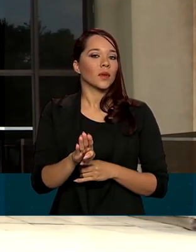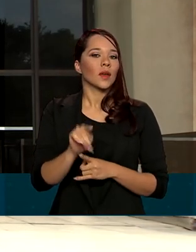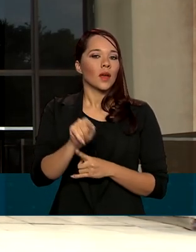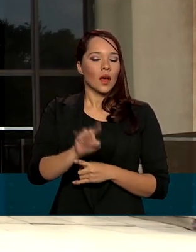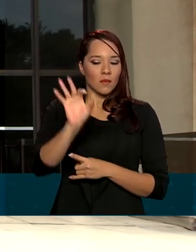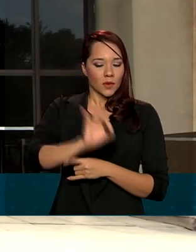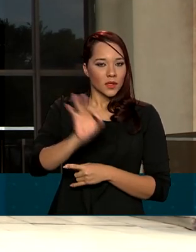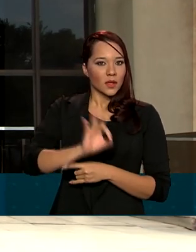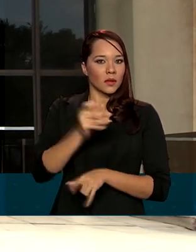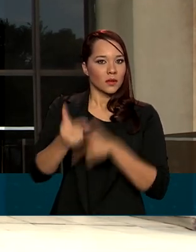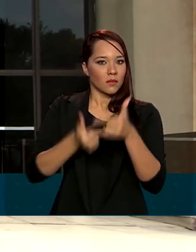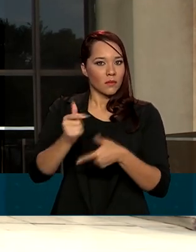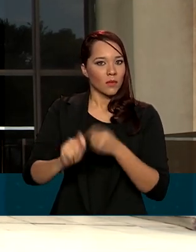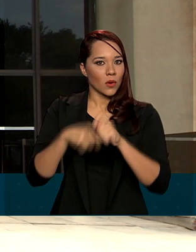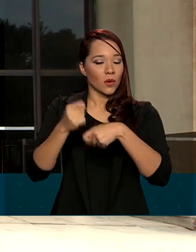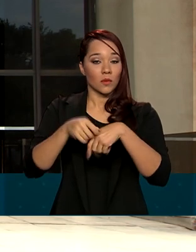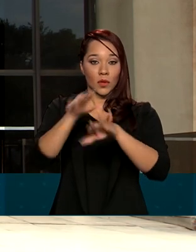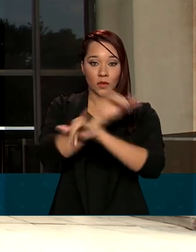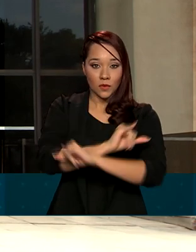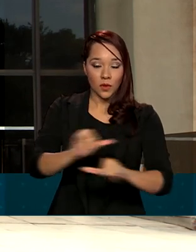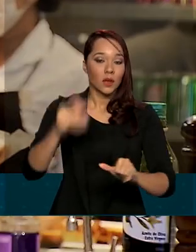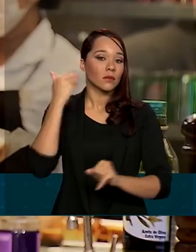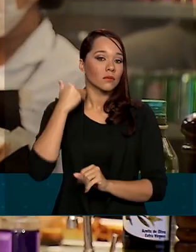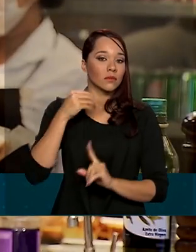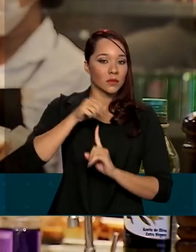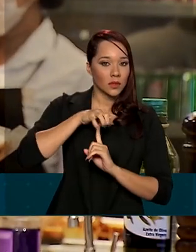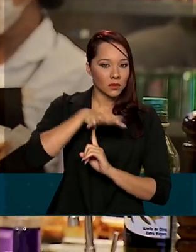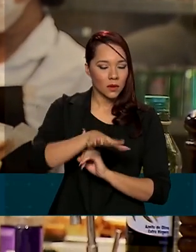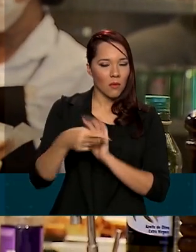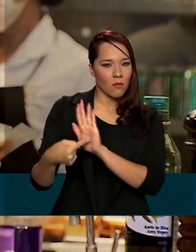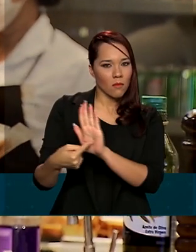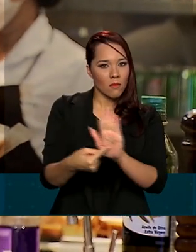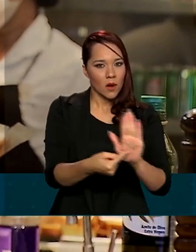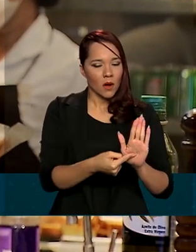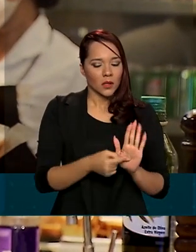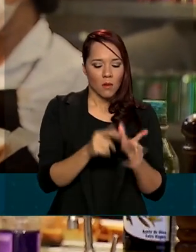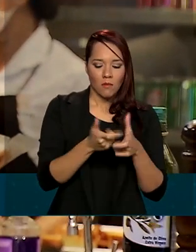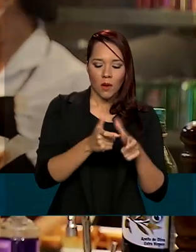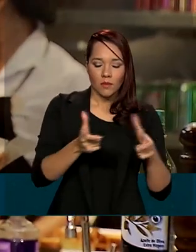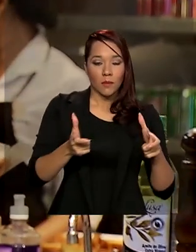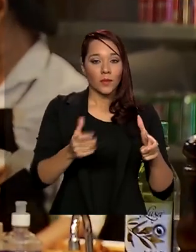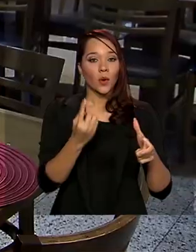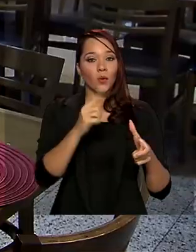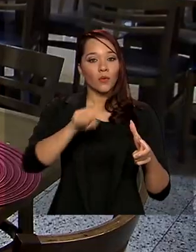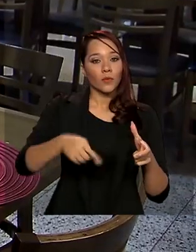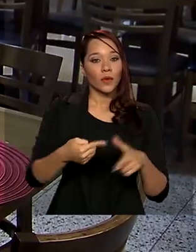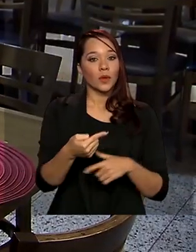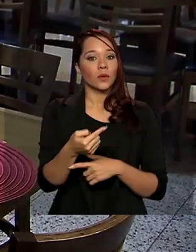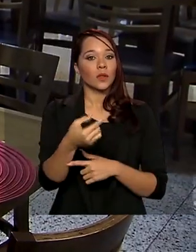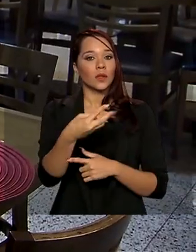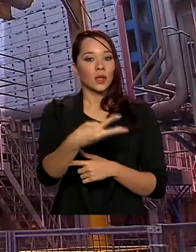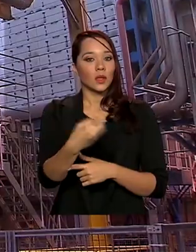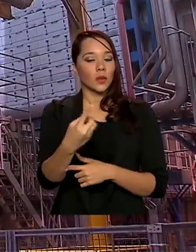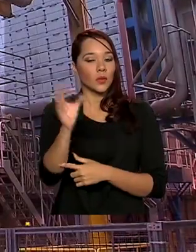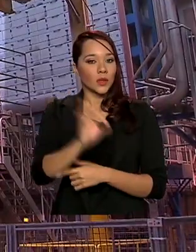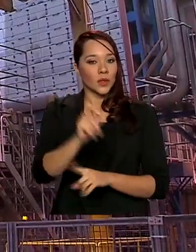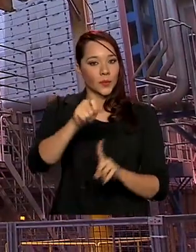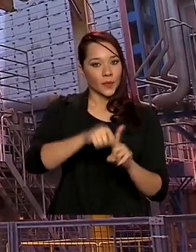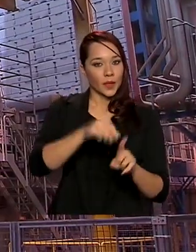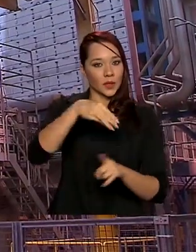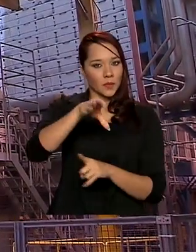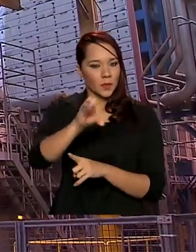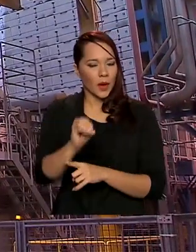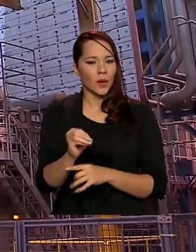índice de atividade econômica divulgado pelo Banco Central apontou expansão de 1,31% em maio, na